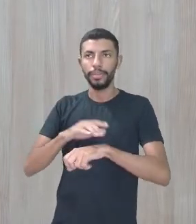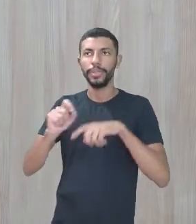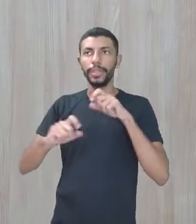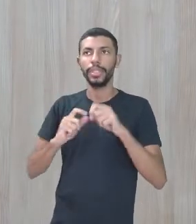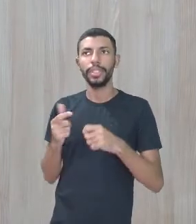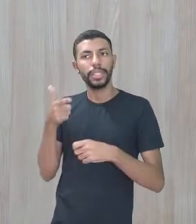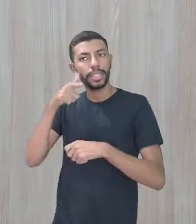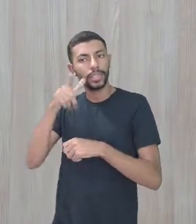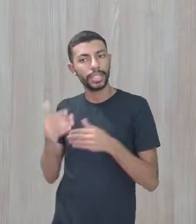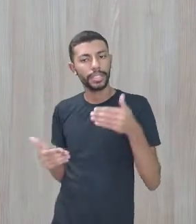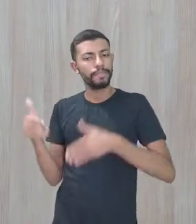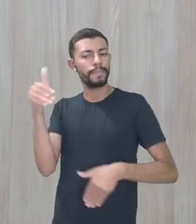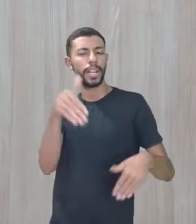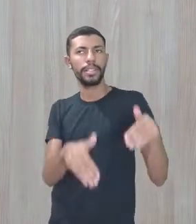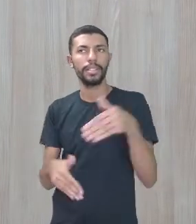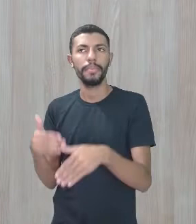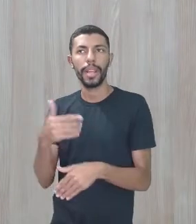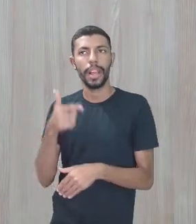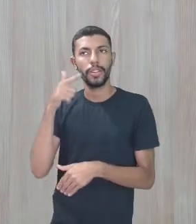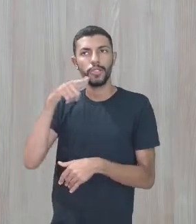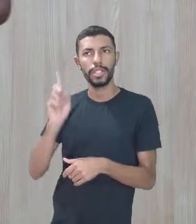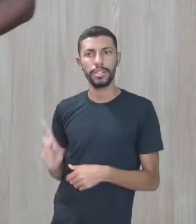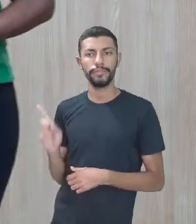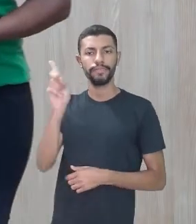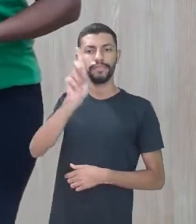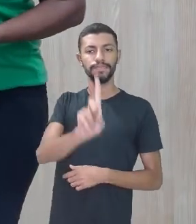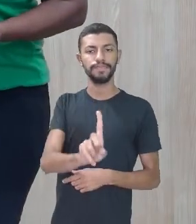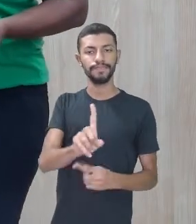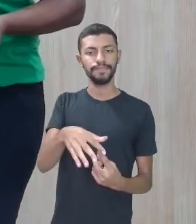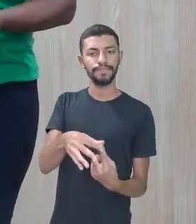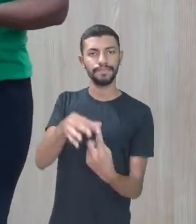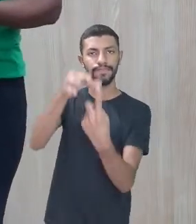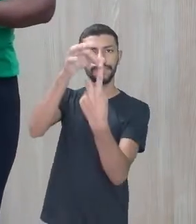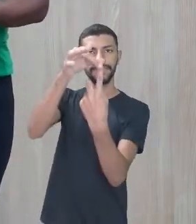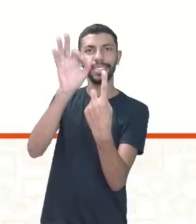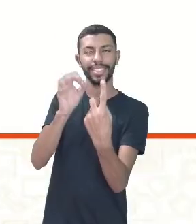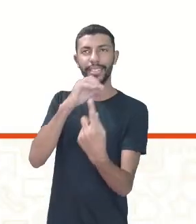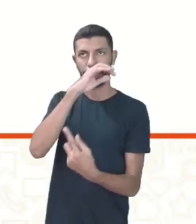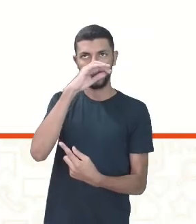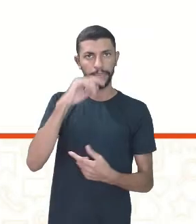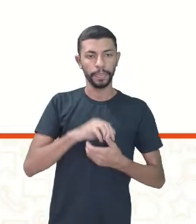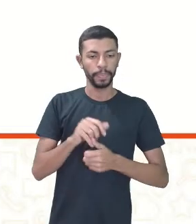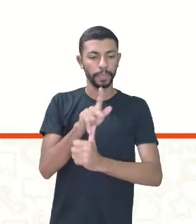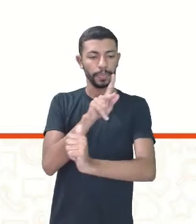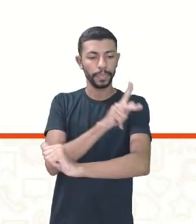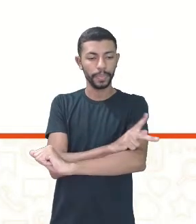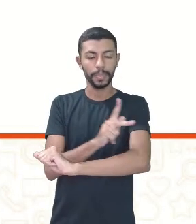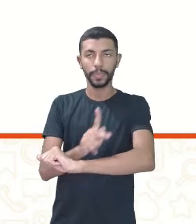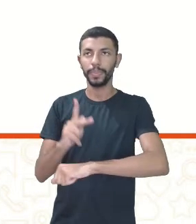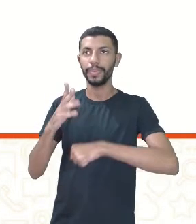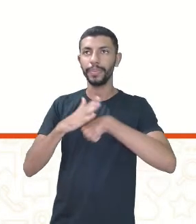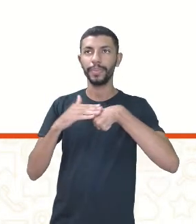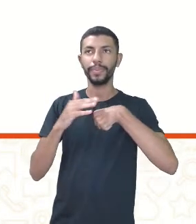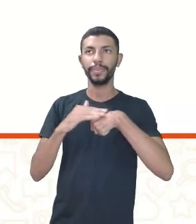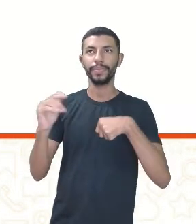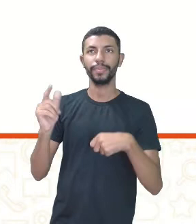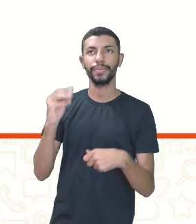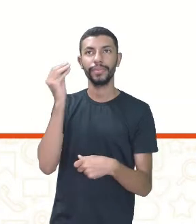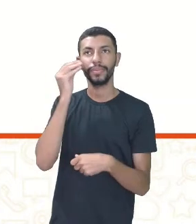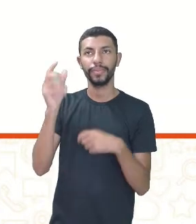participar, conseguindo ser visto. A pedagogia afetiva busca o desenvolvimento